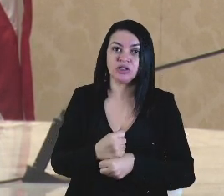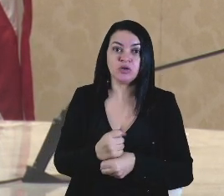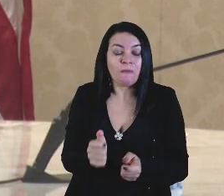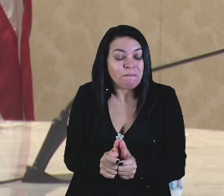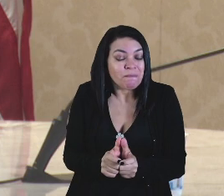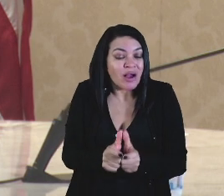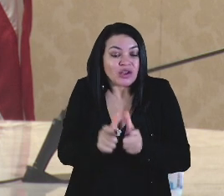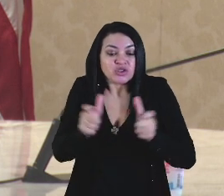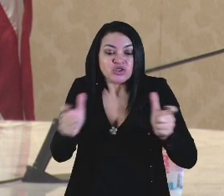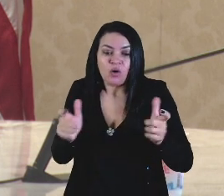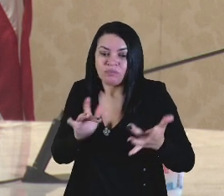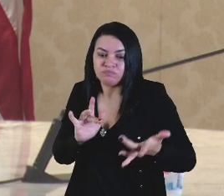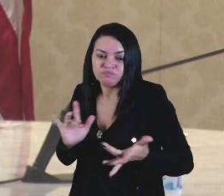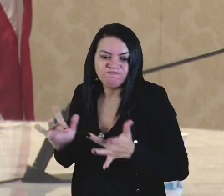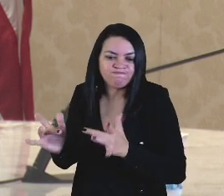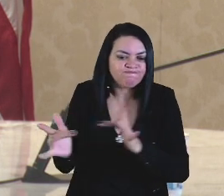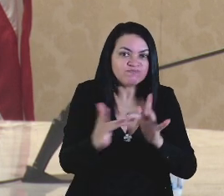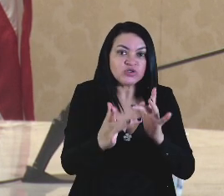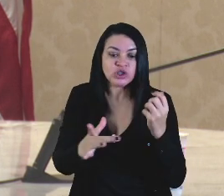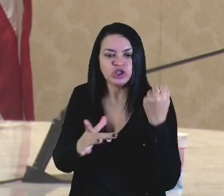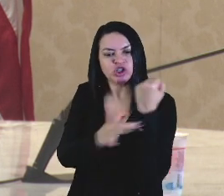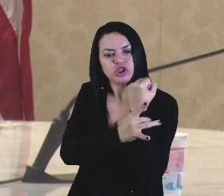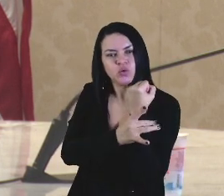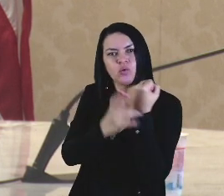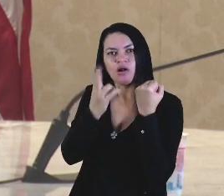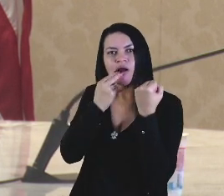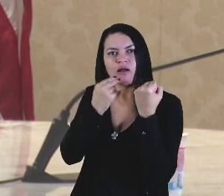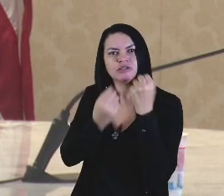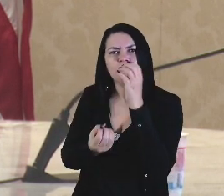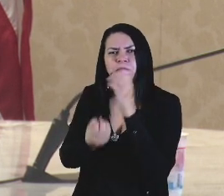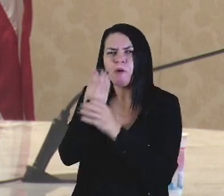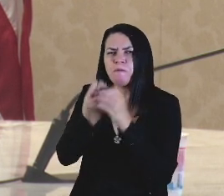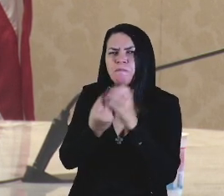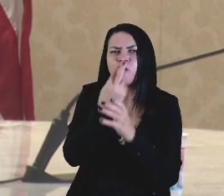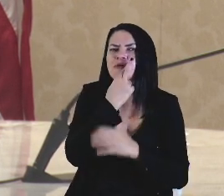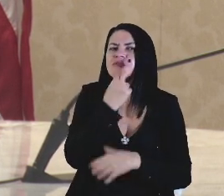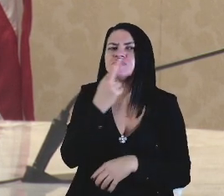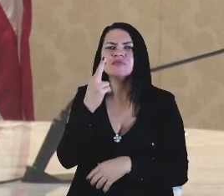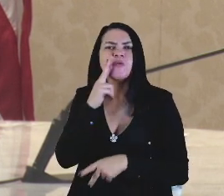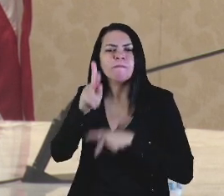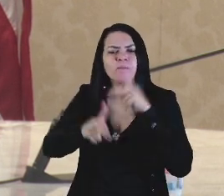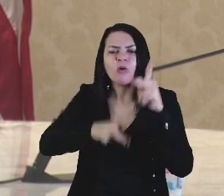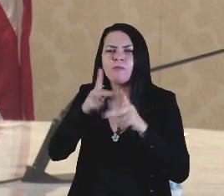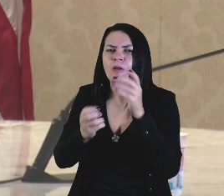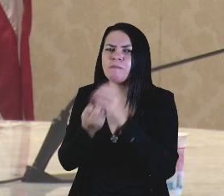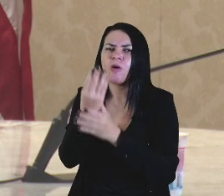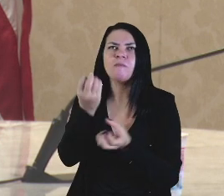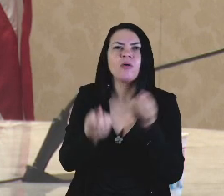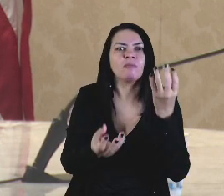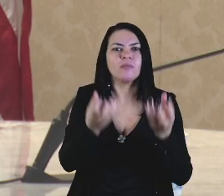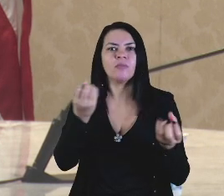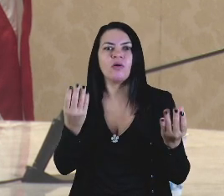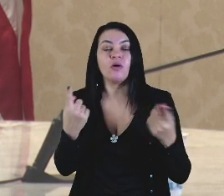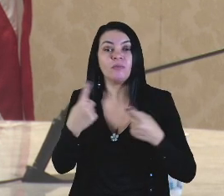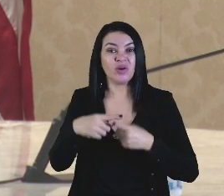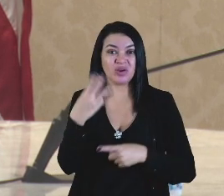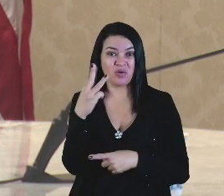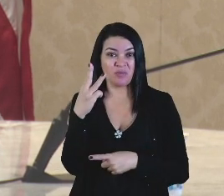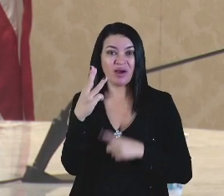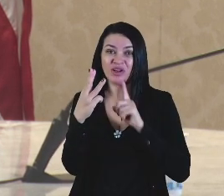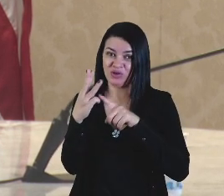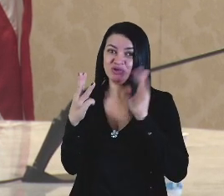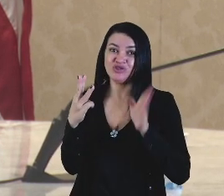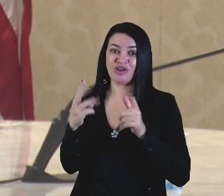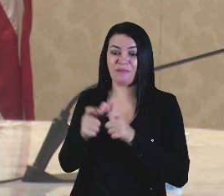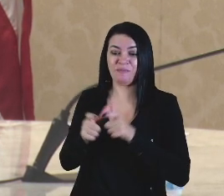a maior rede de segurança alimentar em números absolutos, porque, proporcionalmente, a do Maranhão já é maior, porque nós